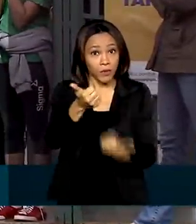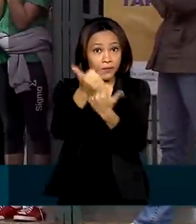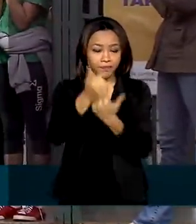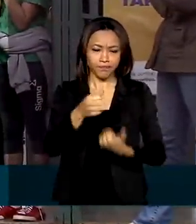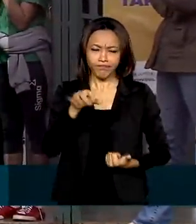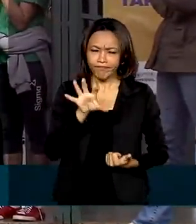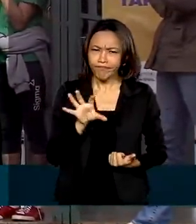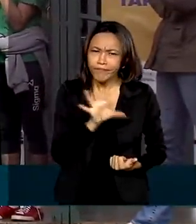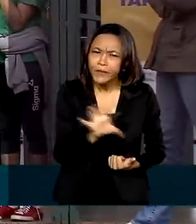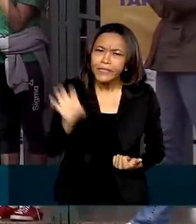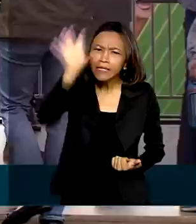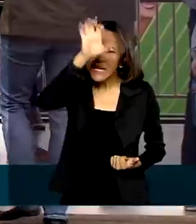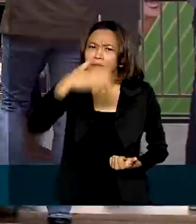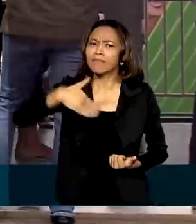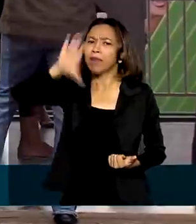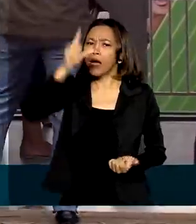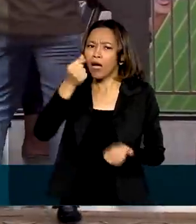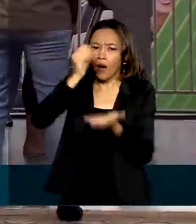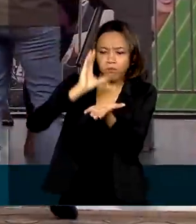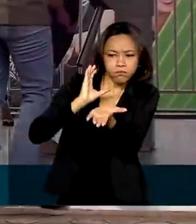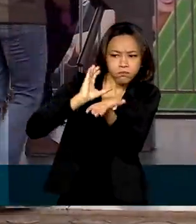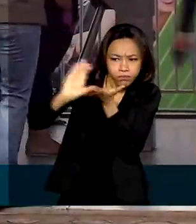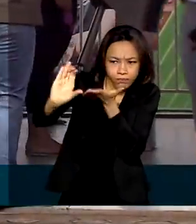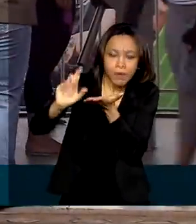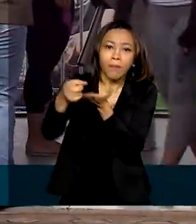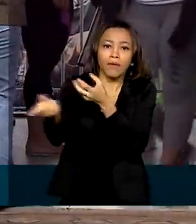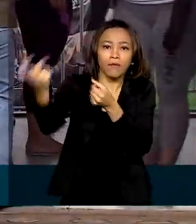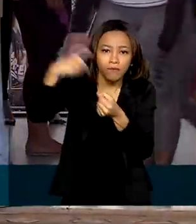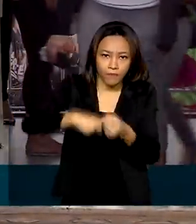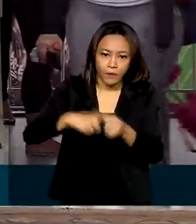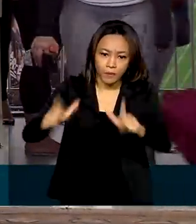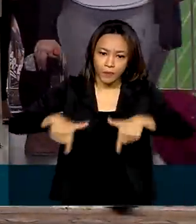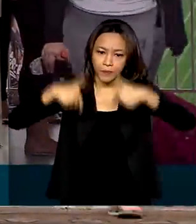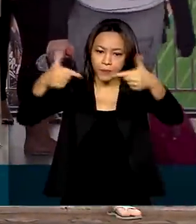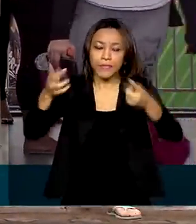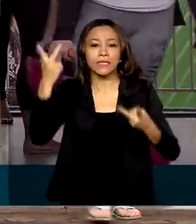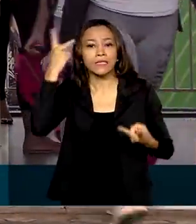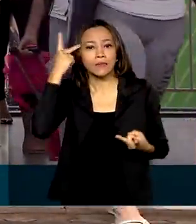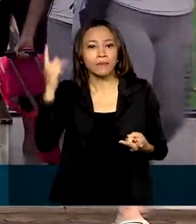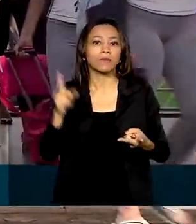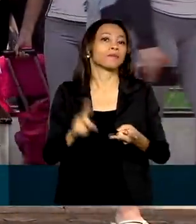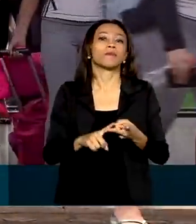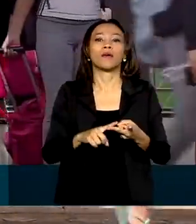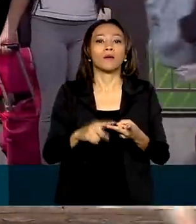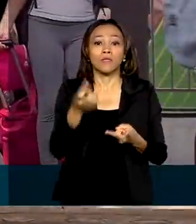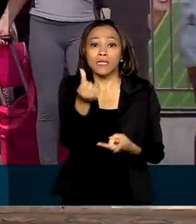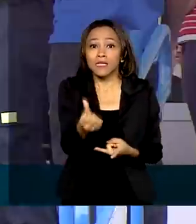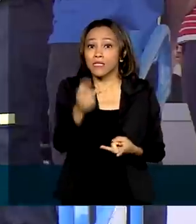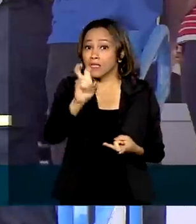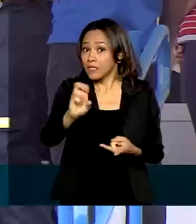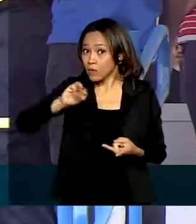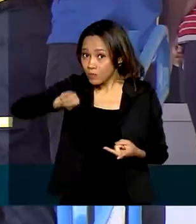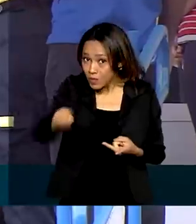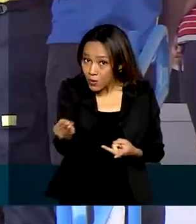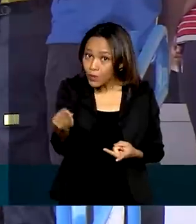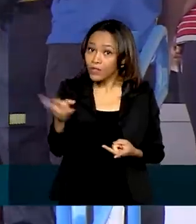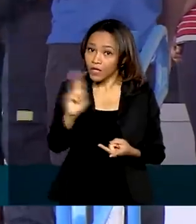estados que mais receberam verbas para a retomada das atividades foram São Paulo, com R 65 milhões,